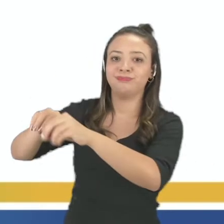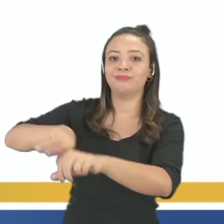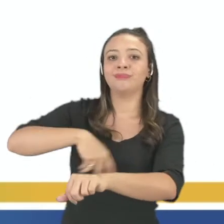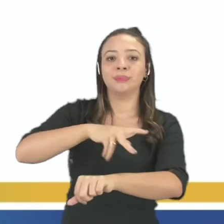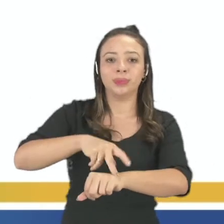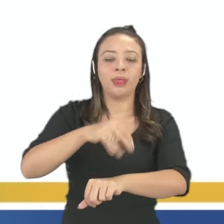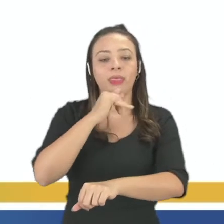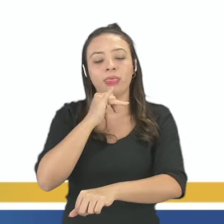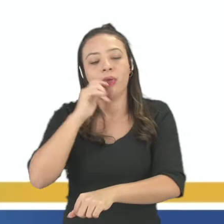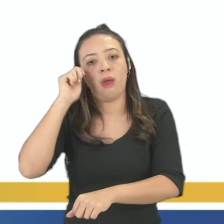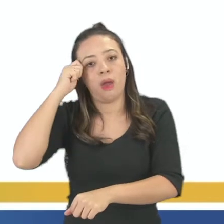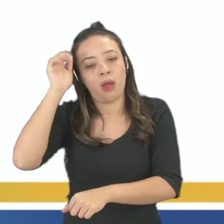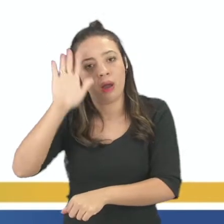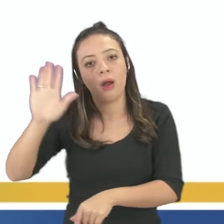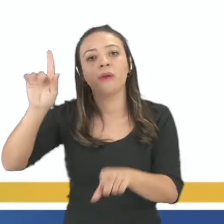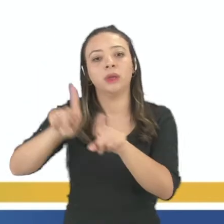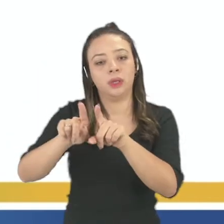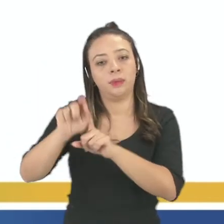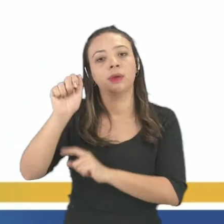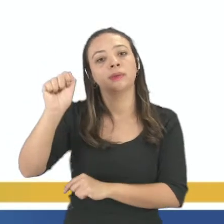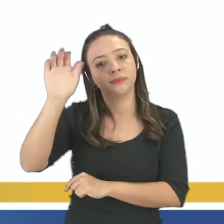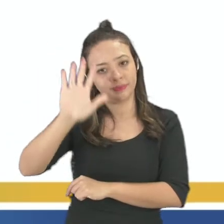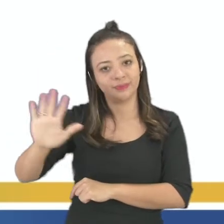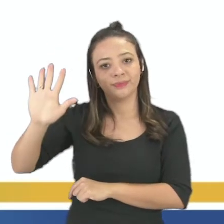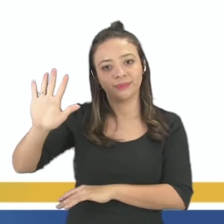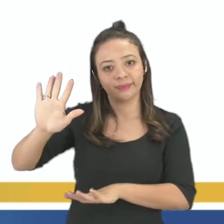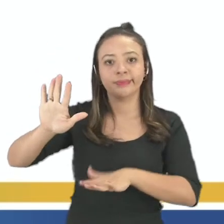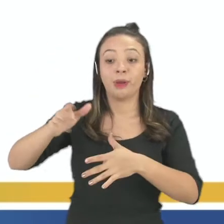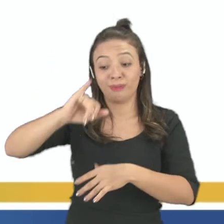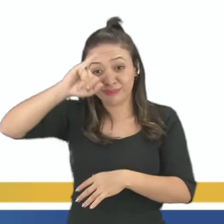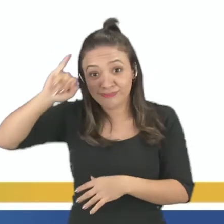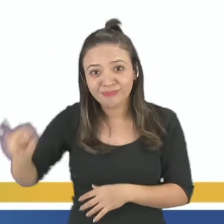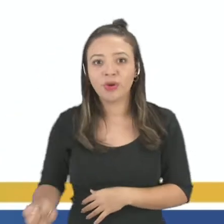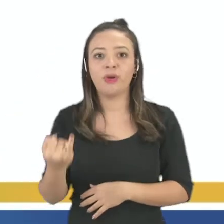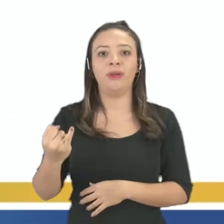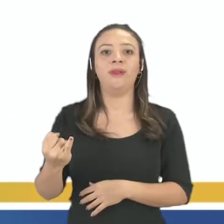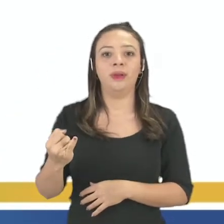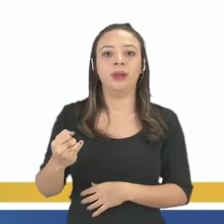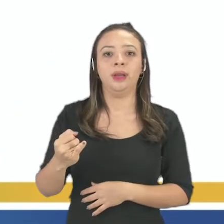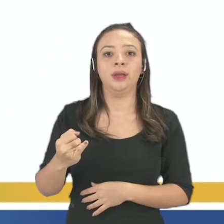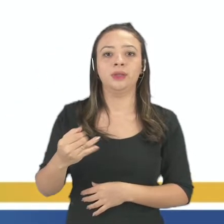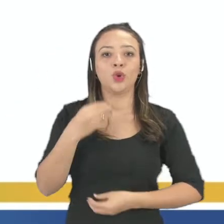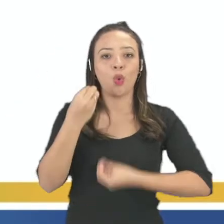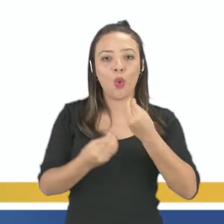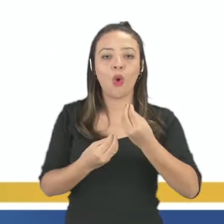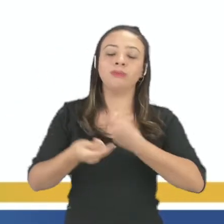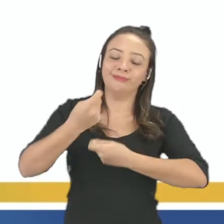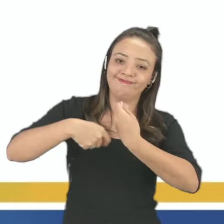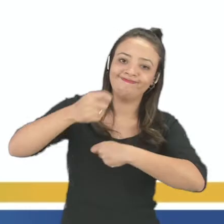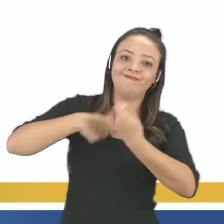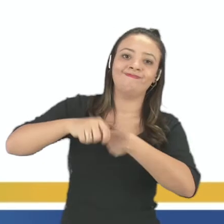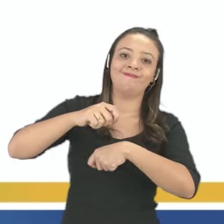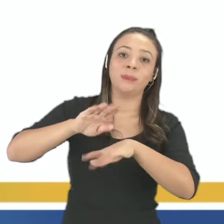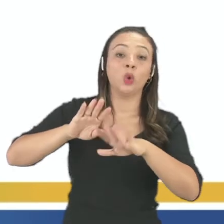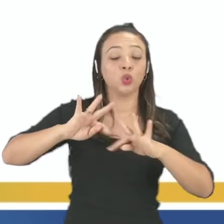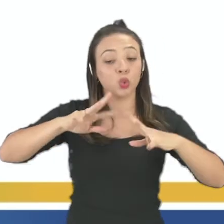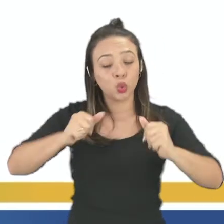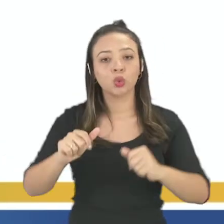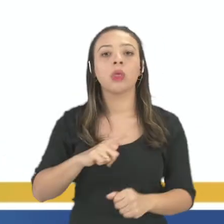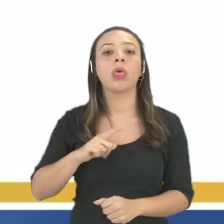como África e Ásia, onde foi aproveitado o quê? A sua atividade econômica, o que tem de valor.